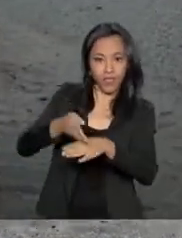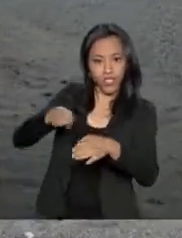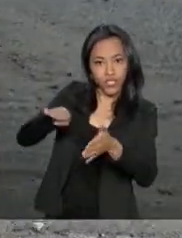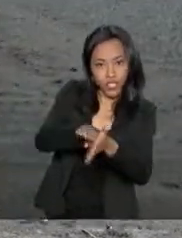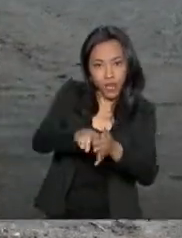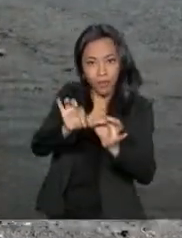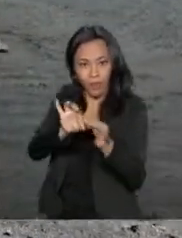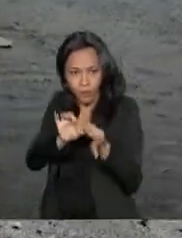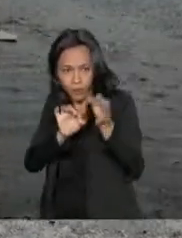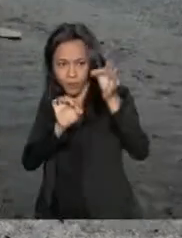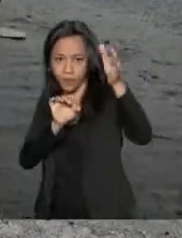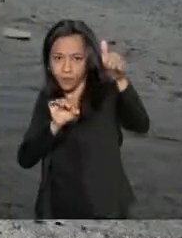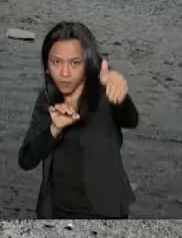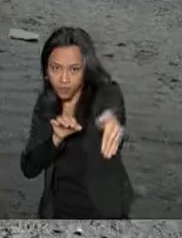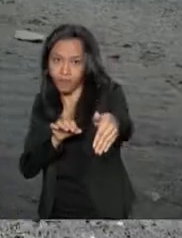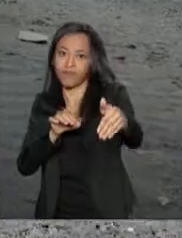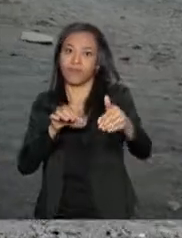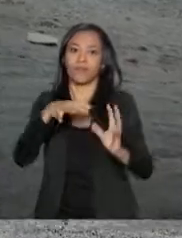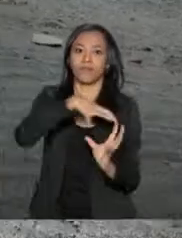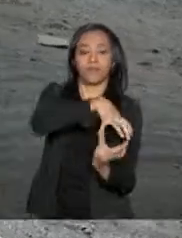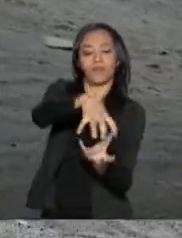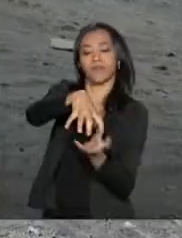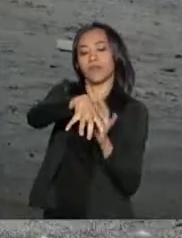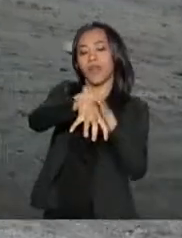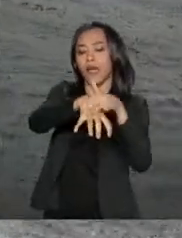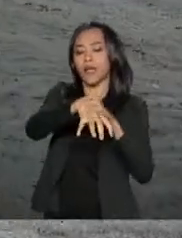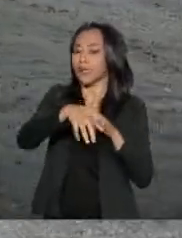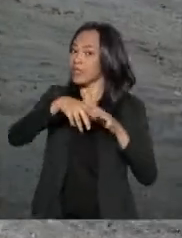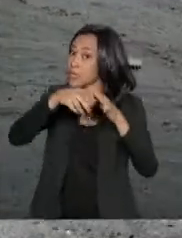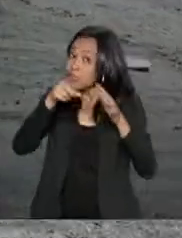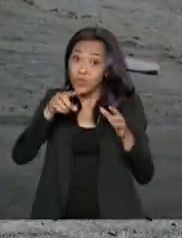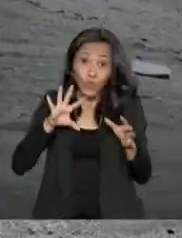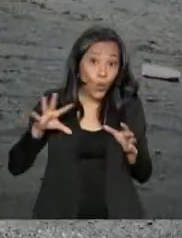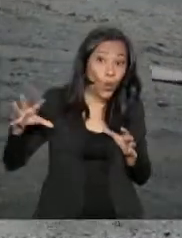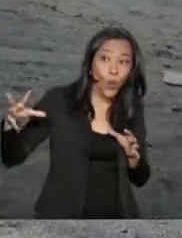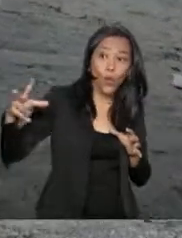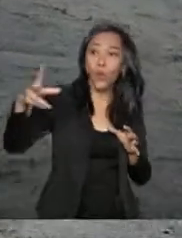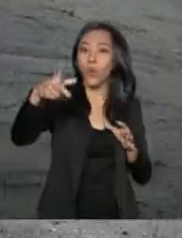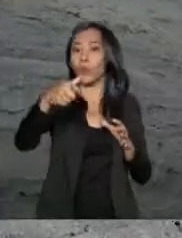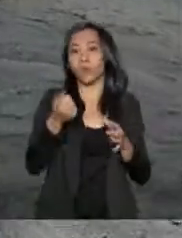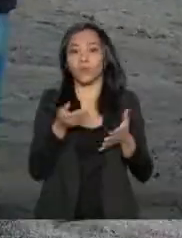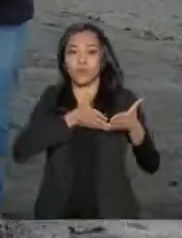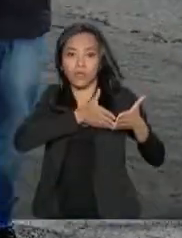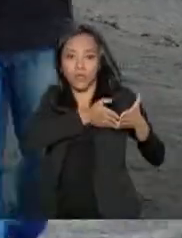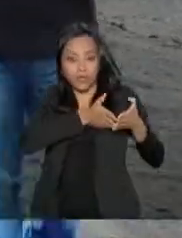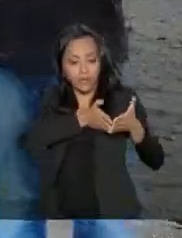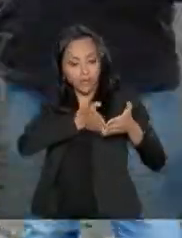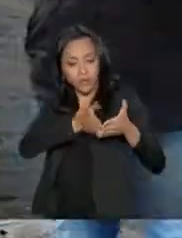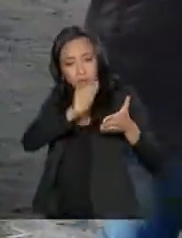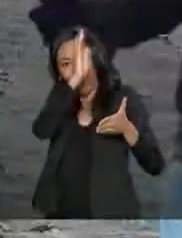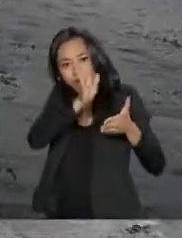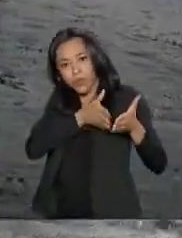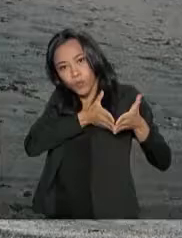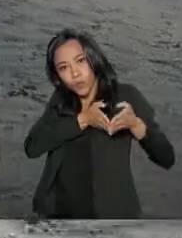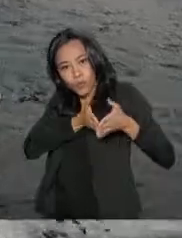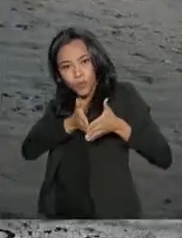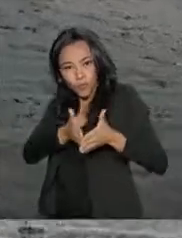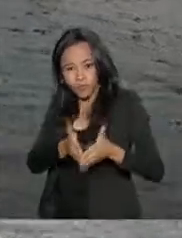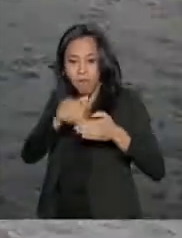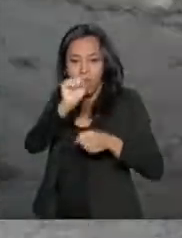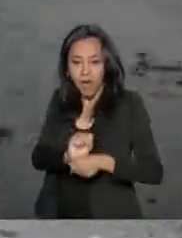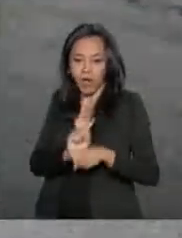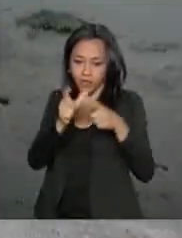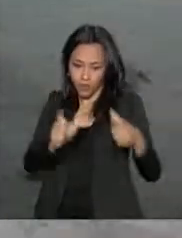Antártica. E o porto daqui é parada quase certa para os navios brasileiros que partem rumo ao continente